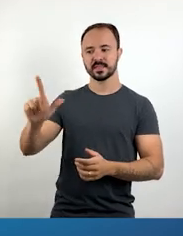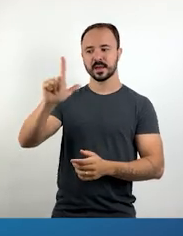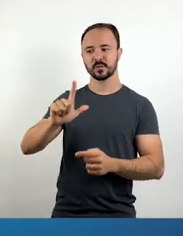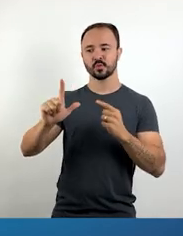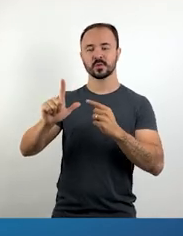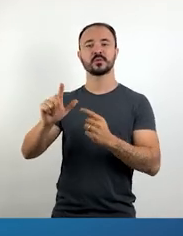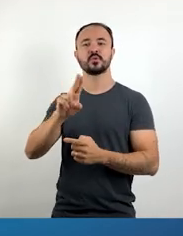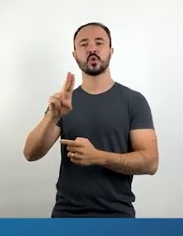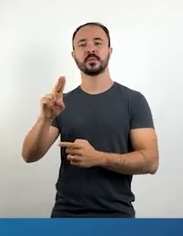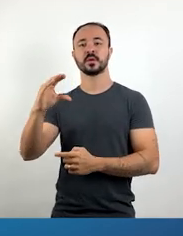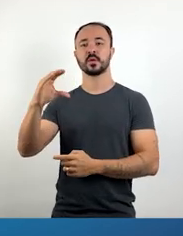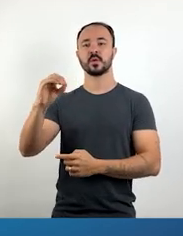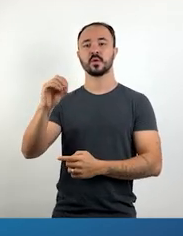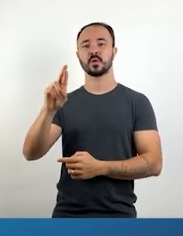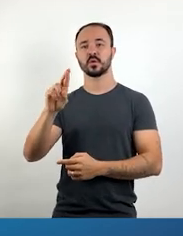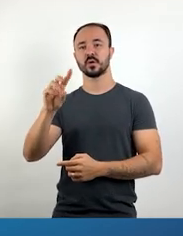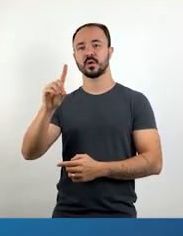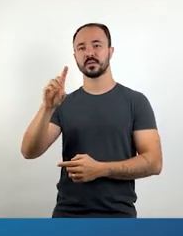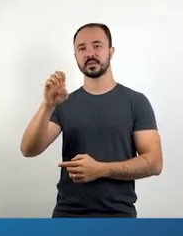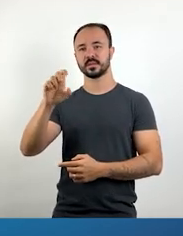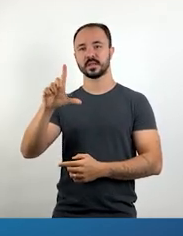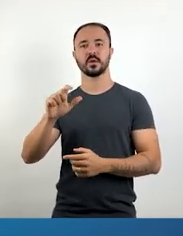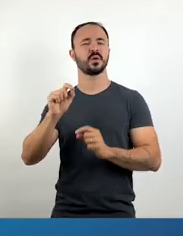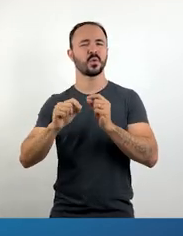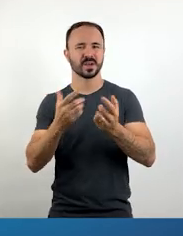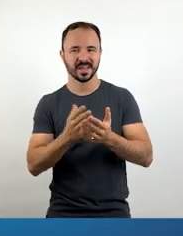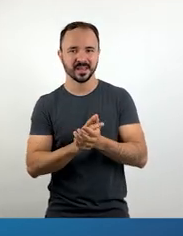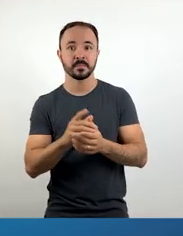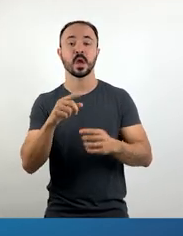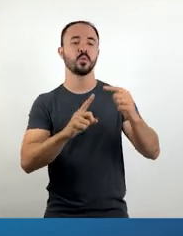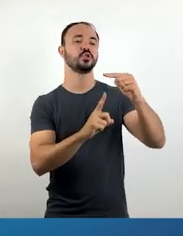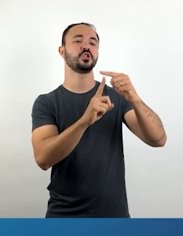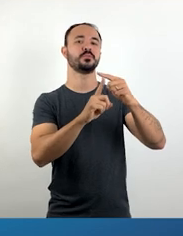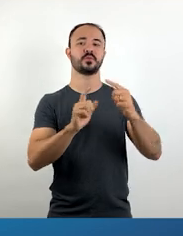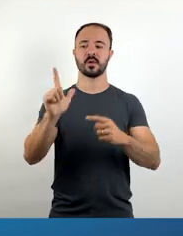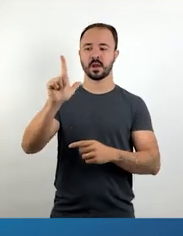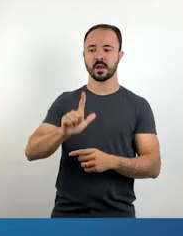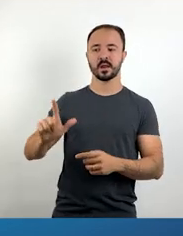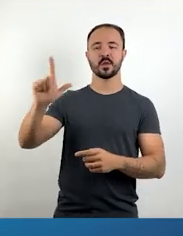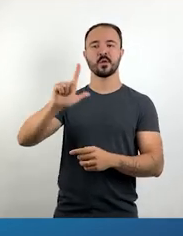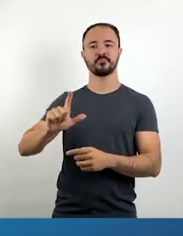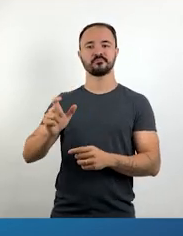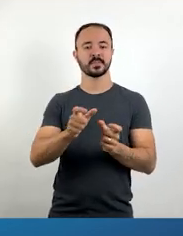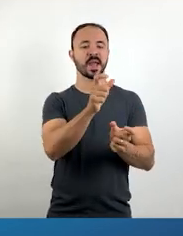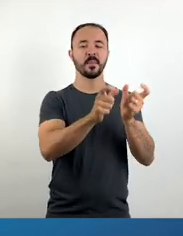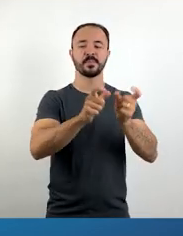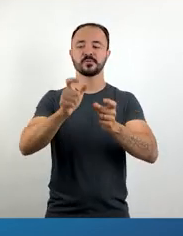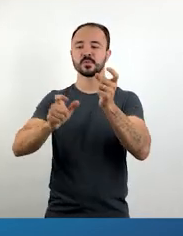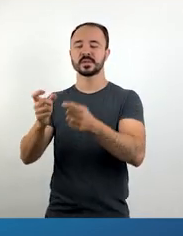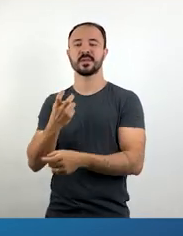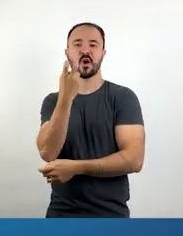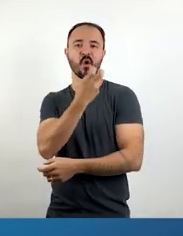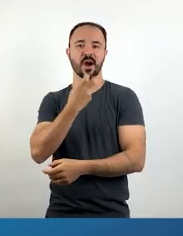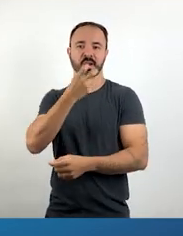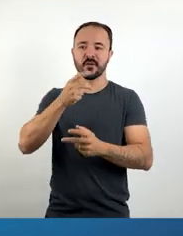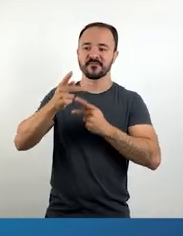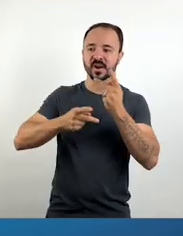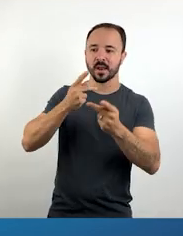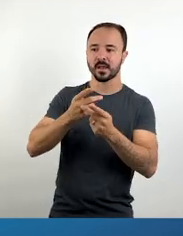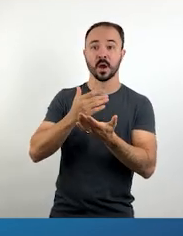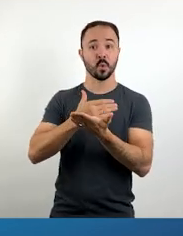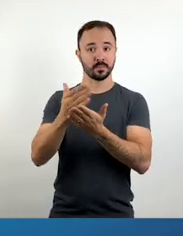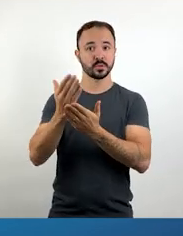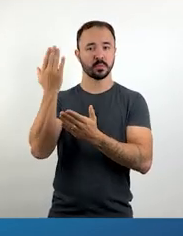A literatura de Cordel é um gênero literário marcado pela tradição oral, que teve origem em Portugal